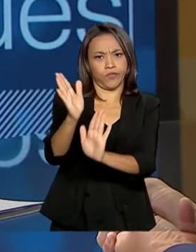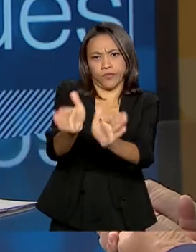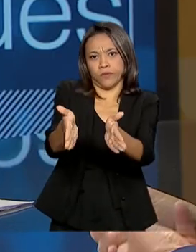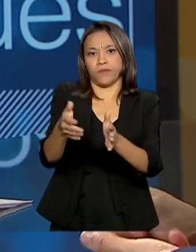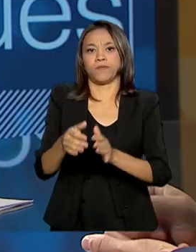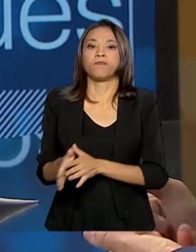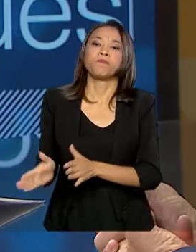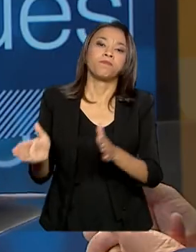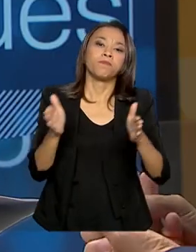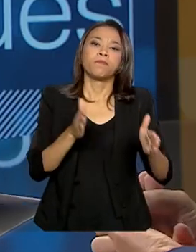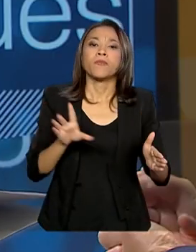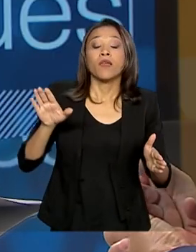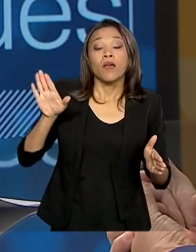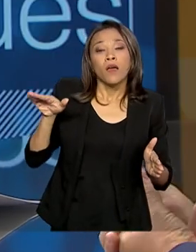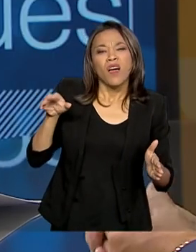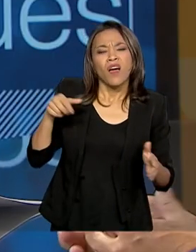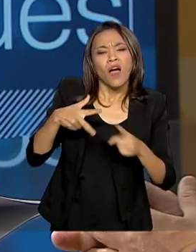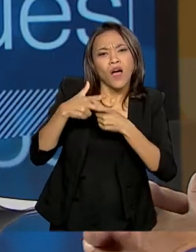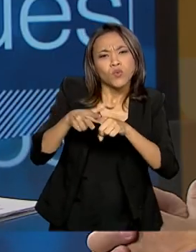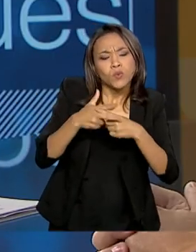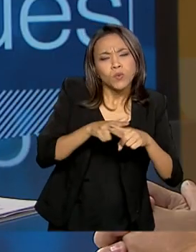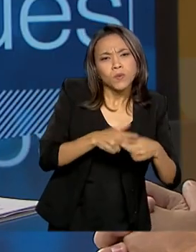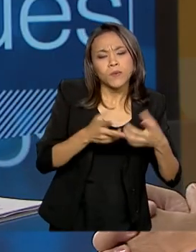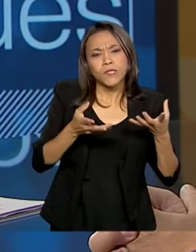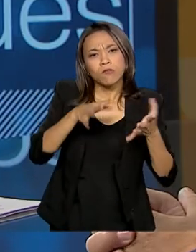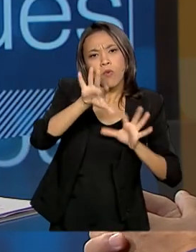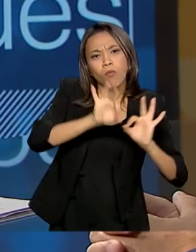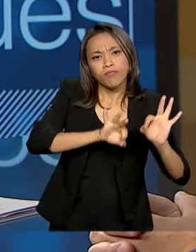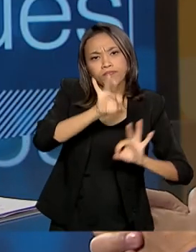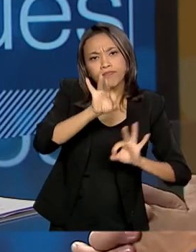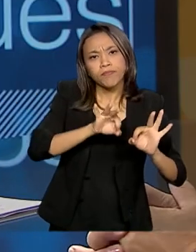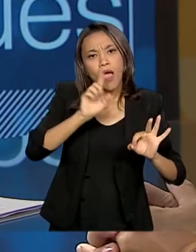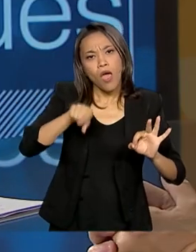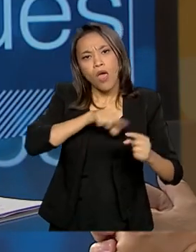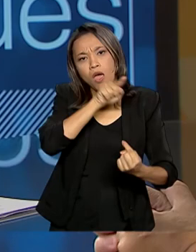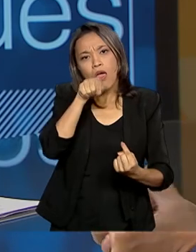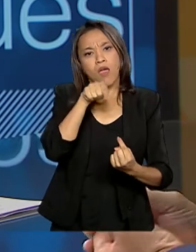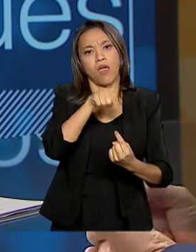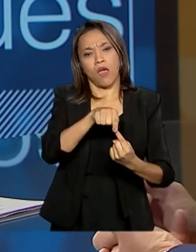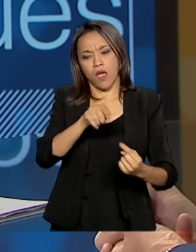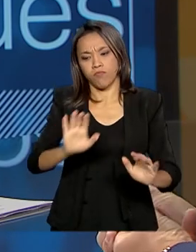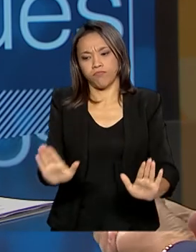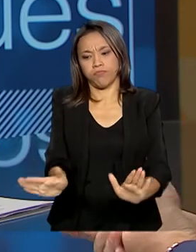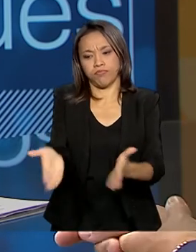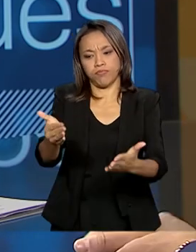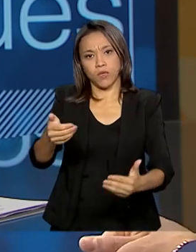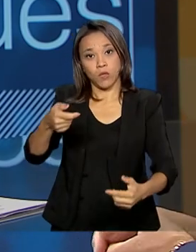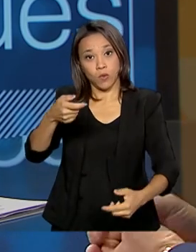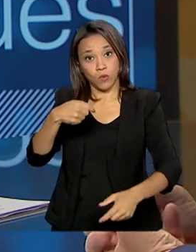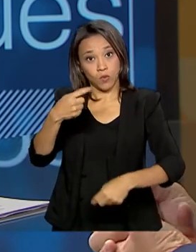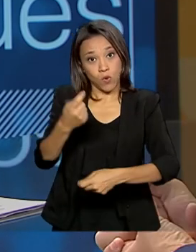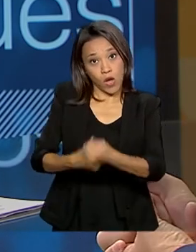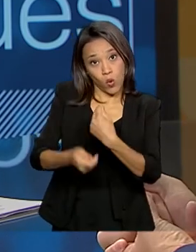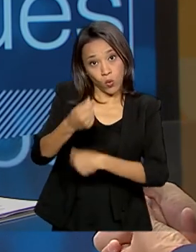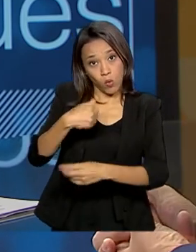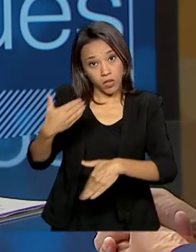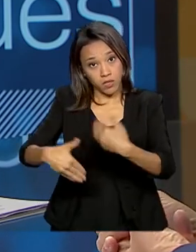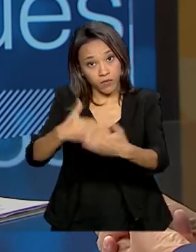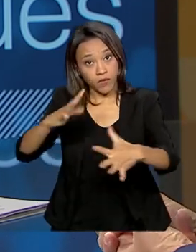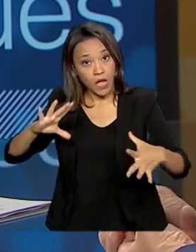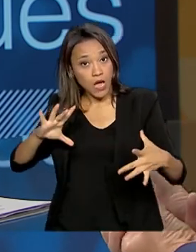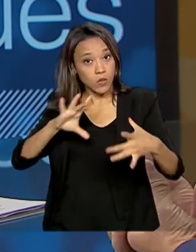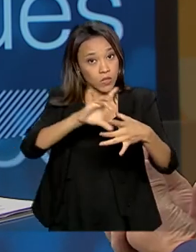ajustes envolvem, por exemplo, promover o desenvolvimento econômico associado à preservação